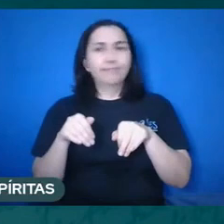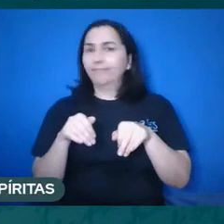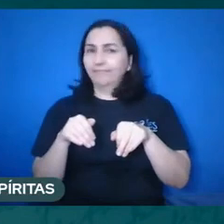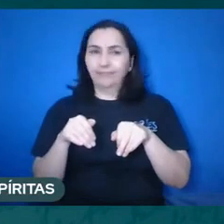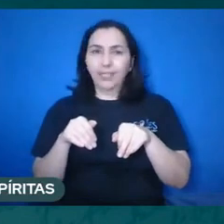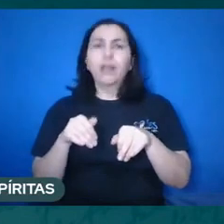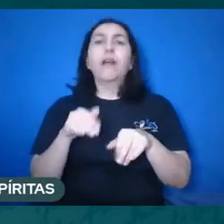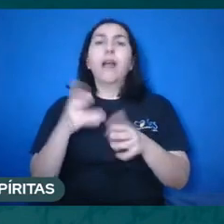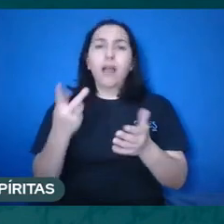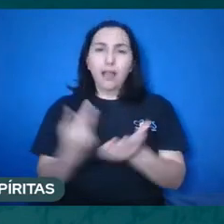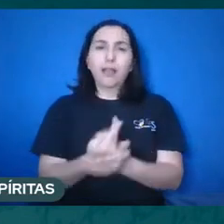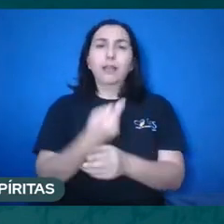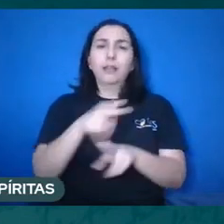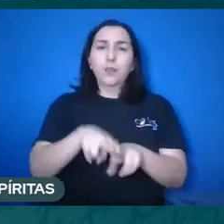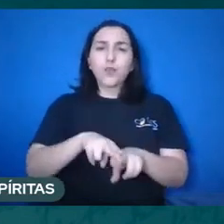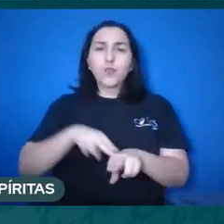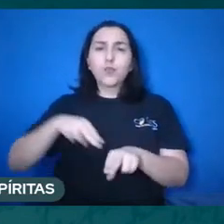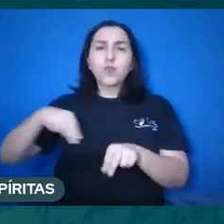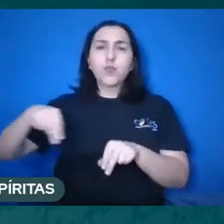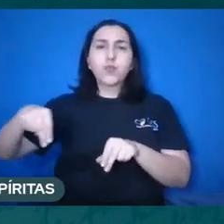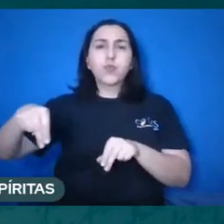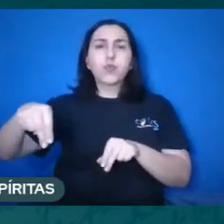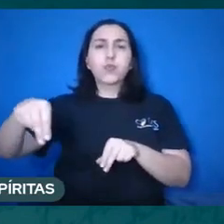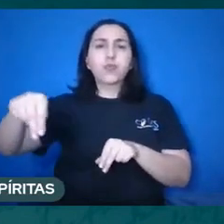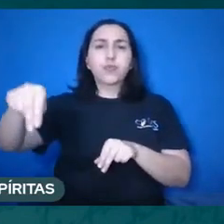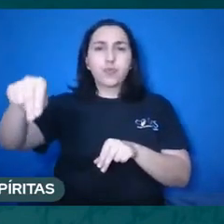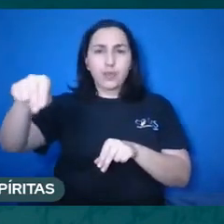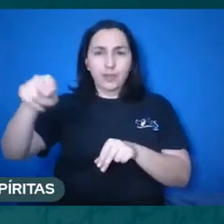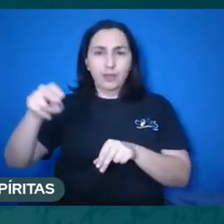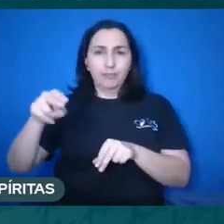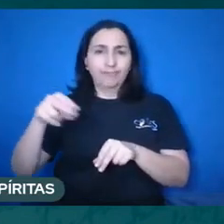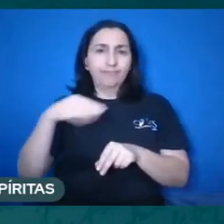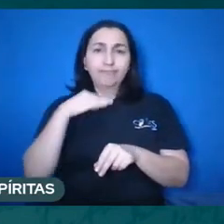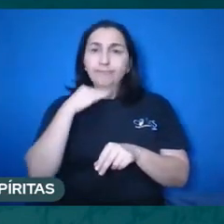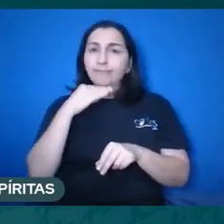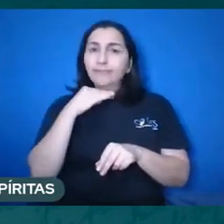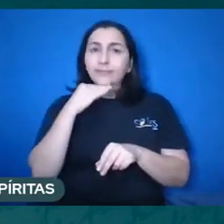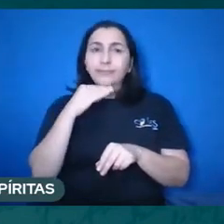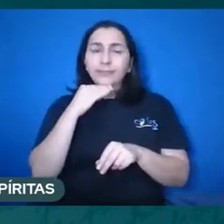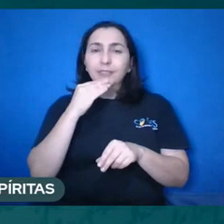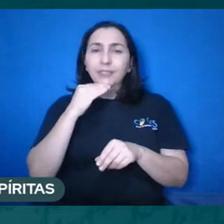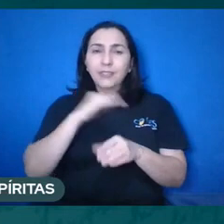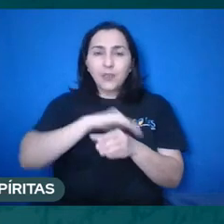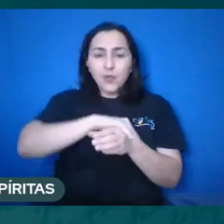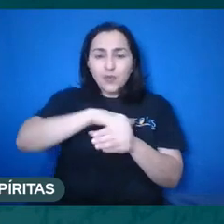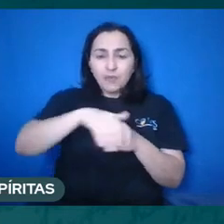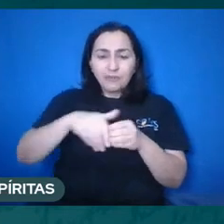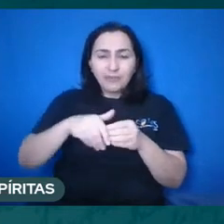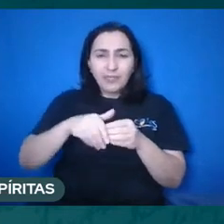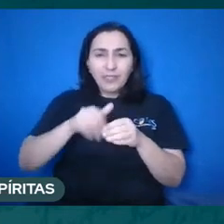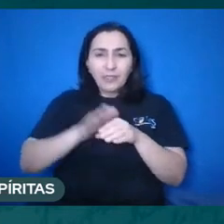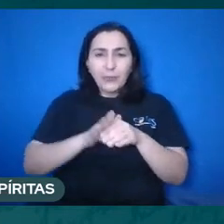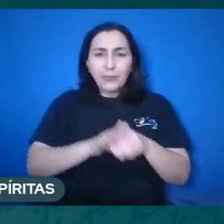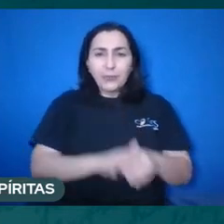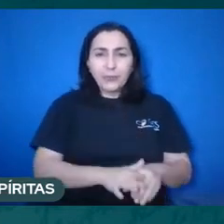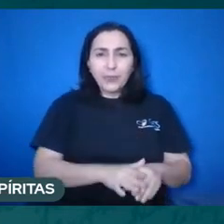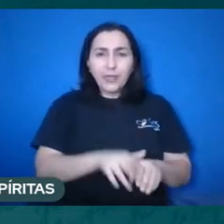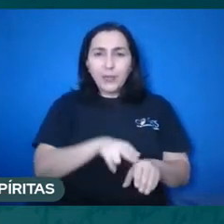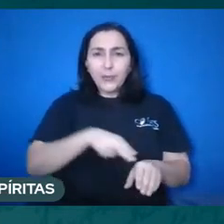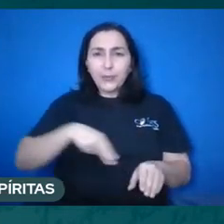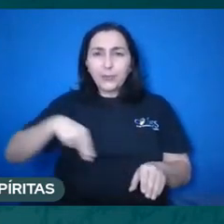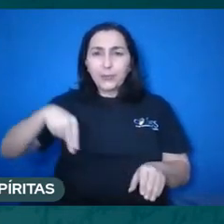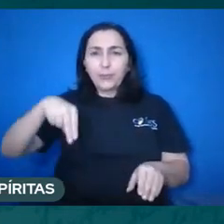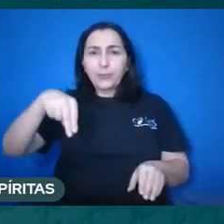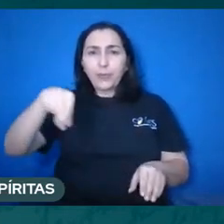somos imortais. Então, não se pode destruir aquilo que não se acaba. Por isso, André Luiz